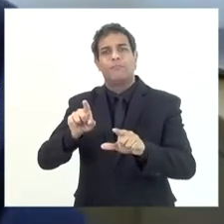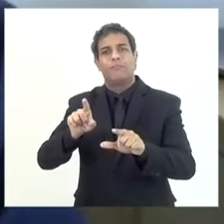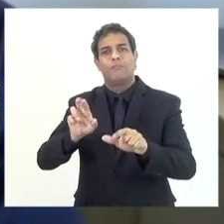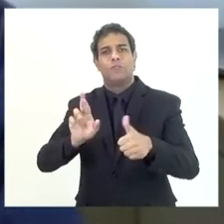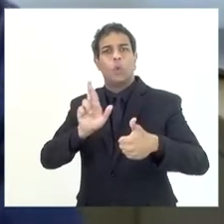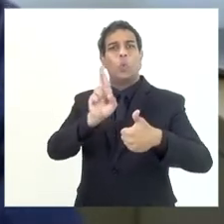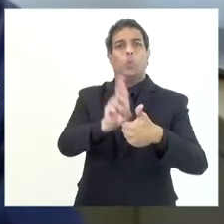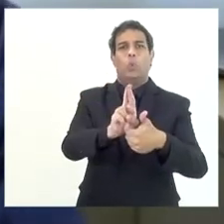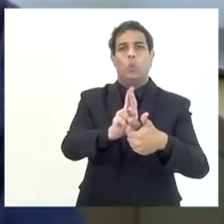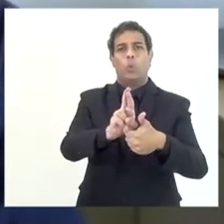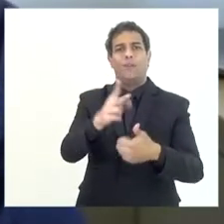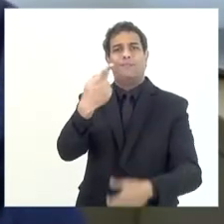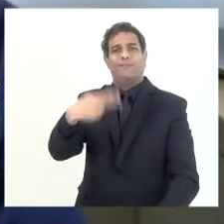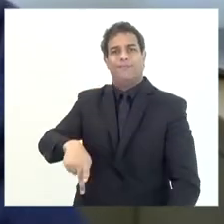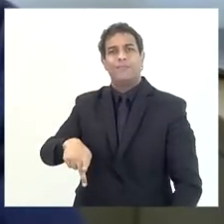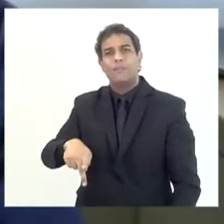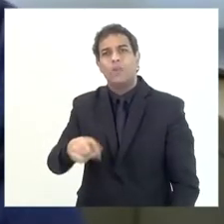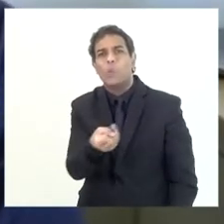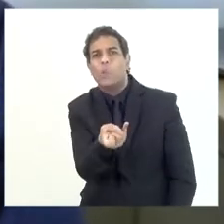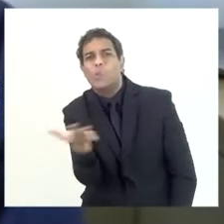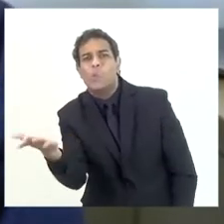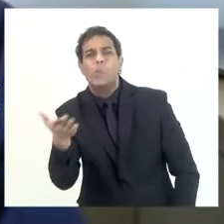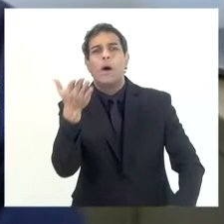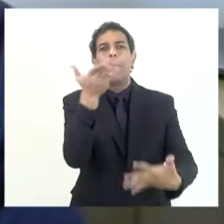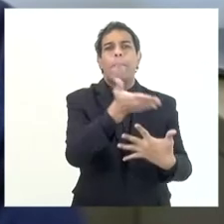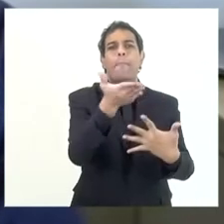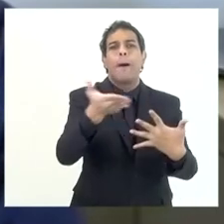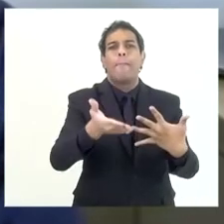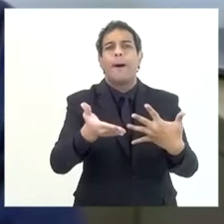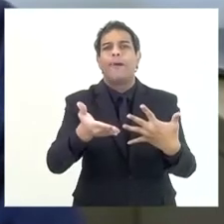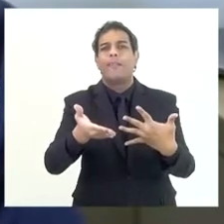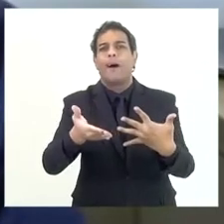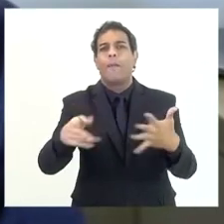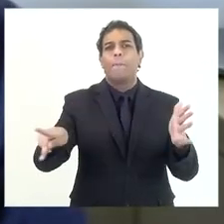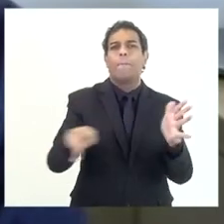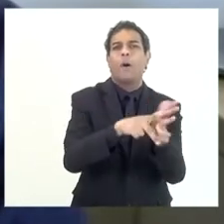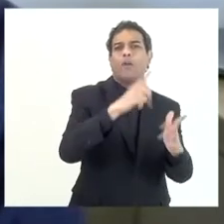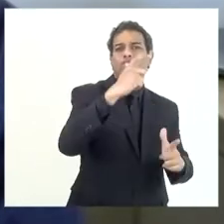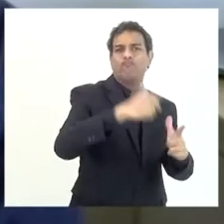dissessem qual era os créditos inscritos em dívidas ativas